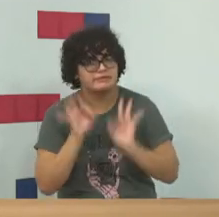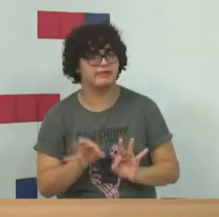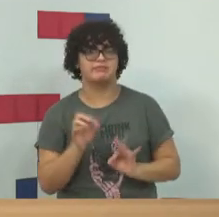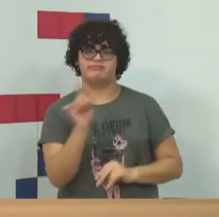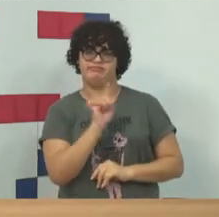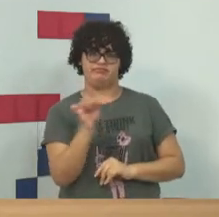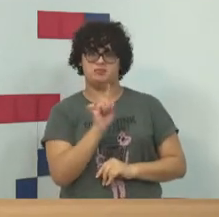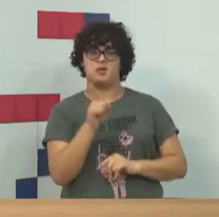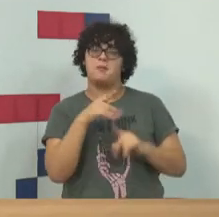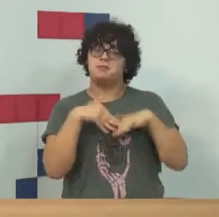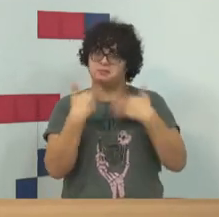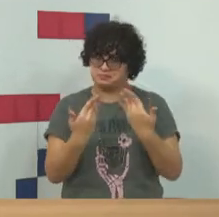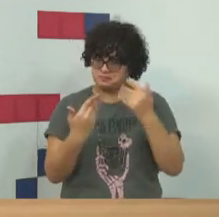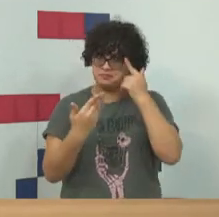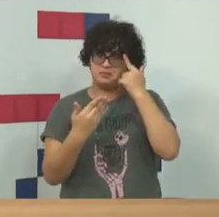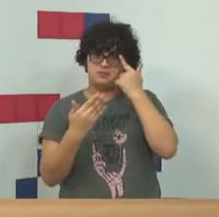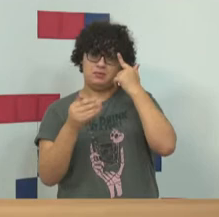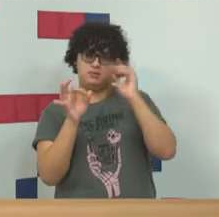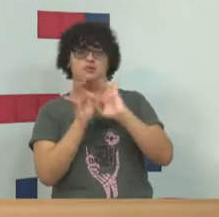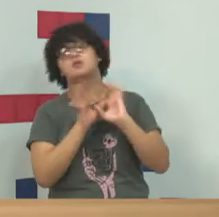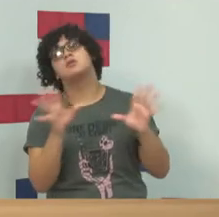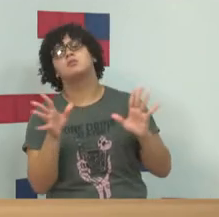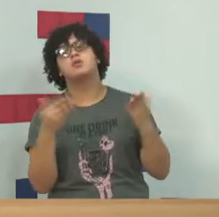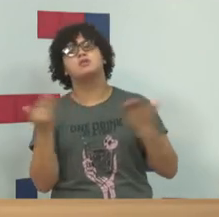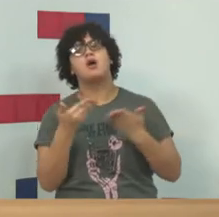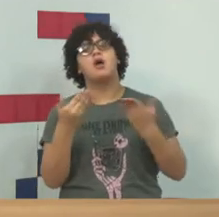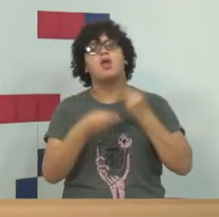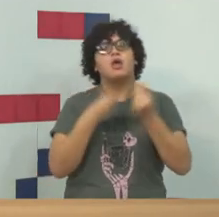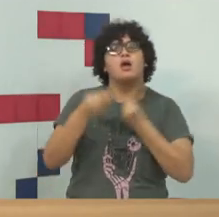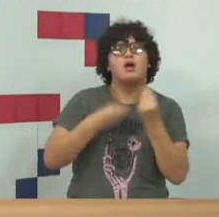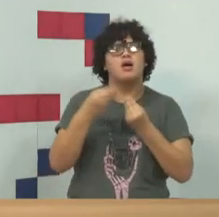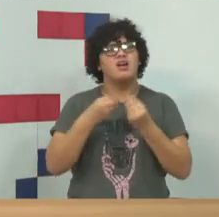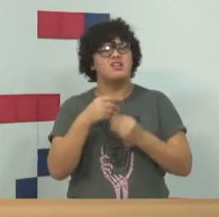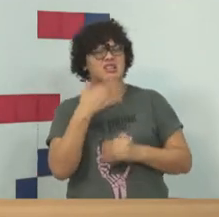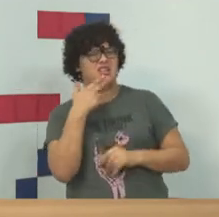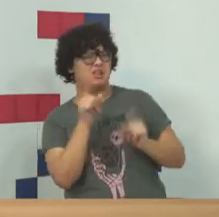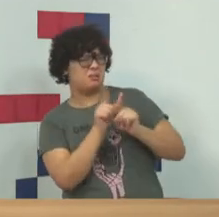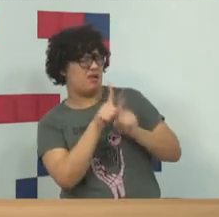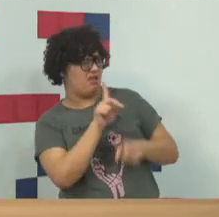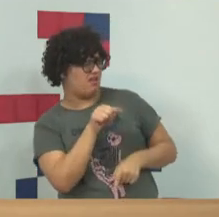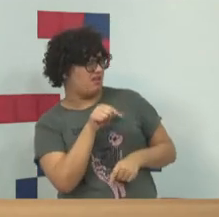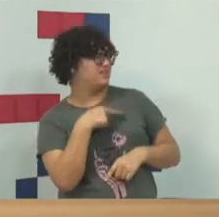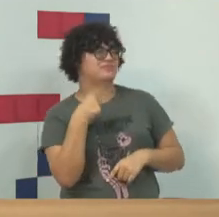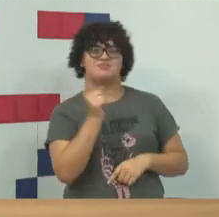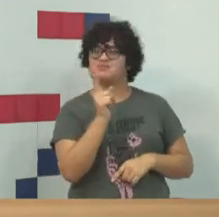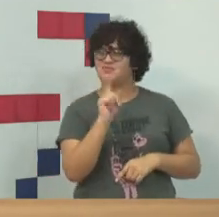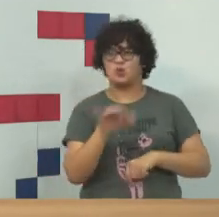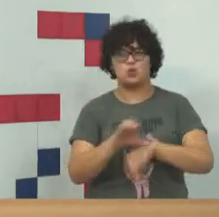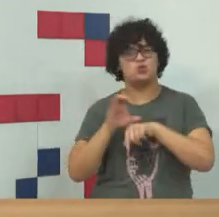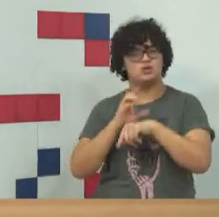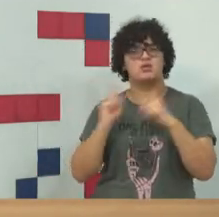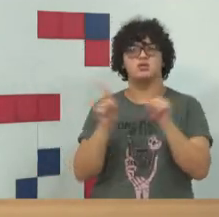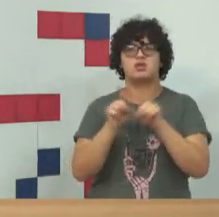Logo, a liberdade de expressão também não é absoluta. E a Constituição traz